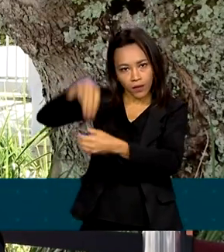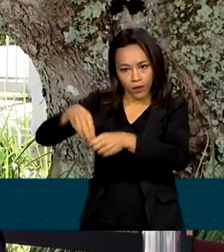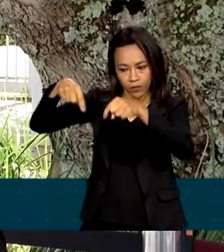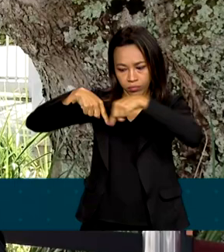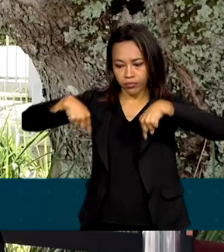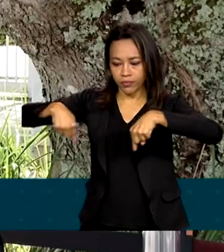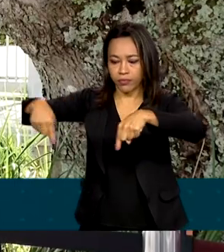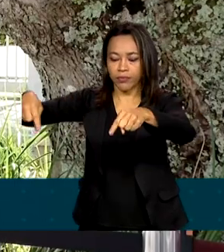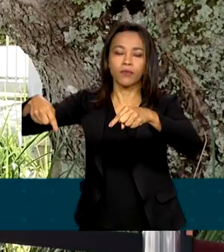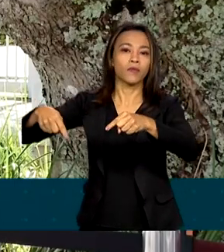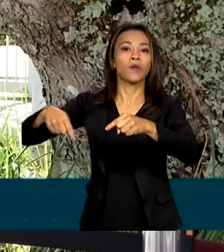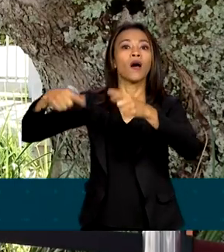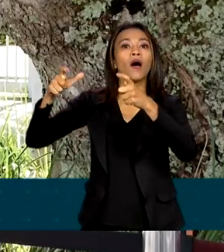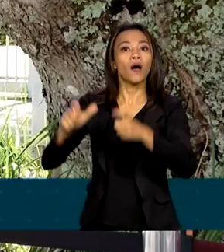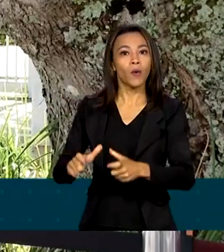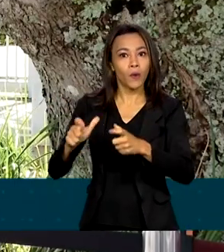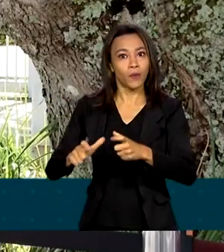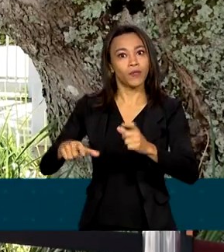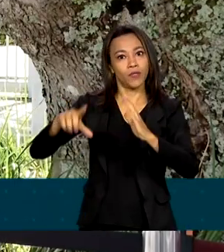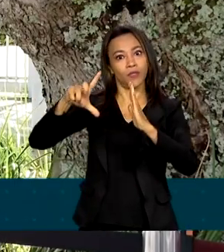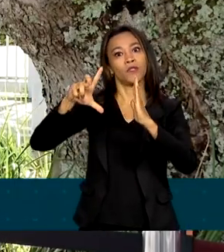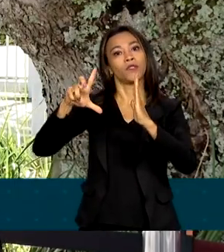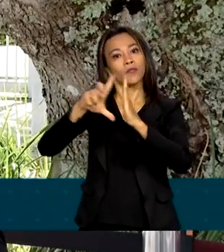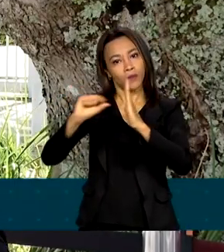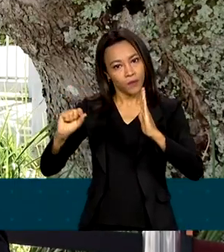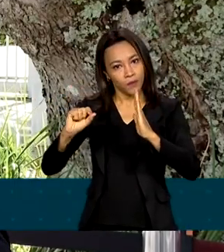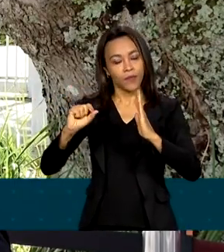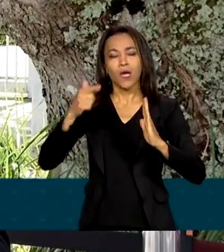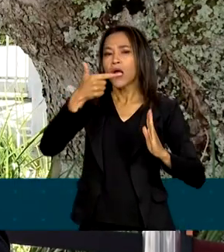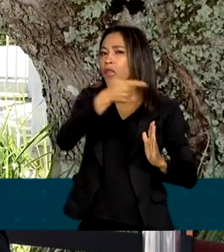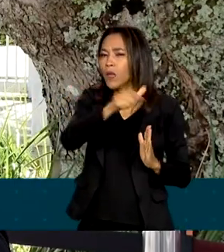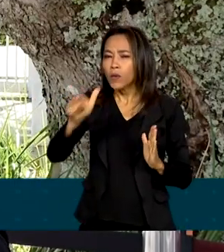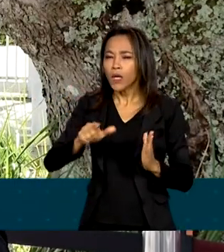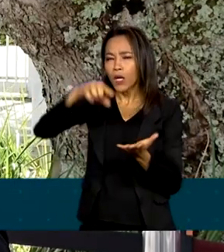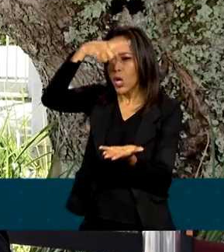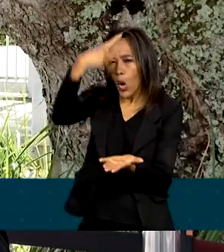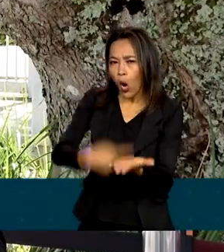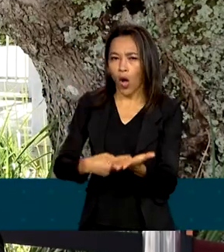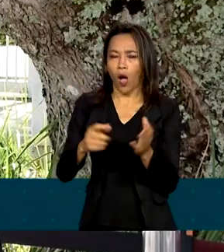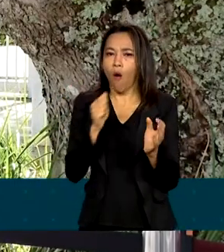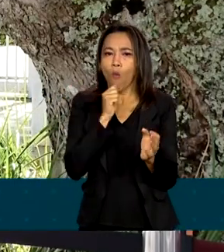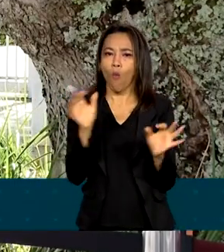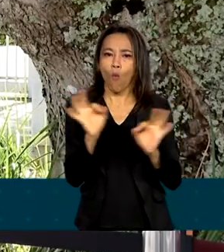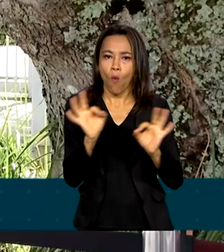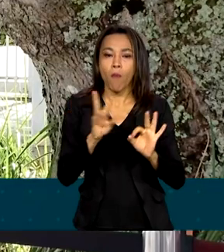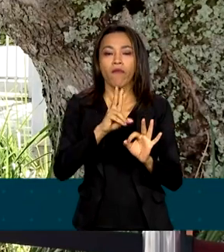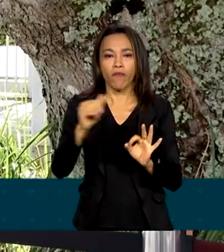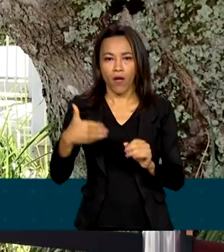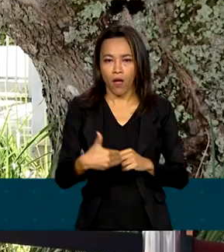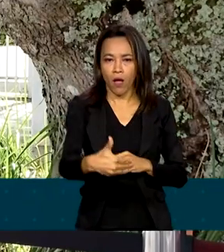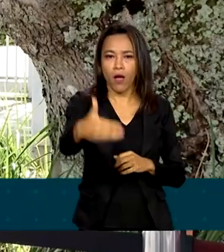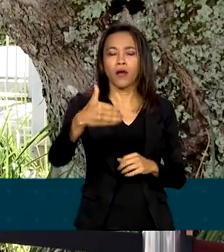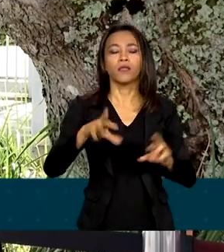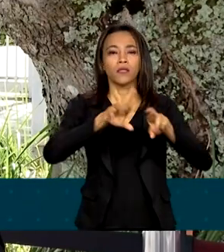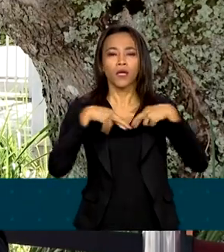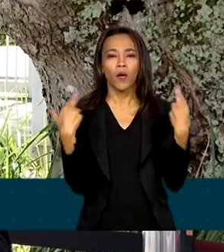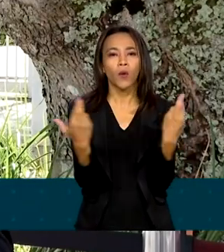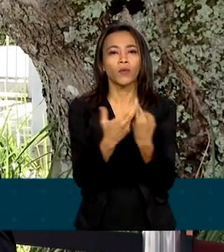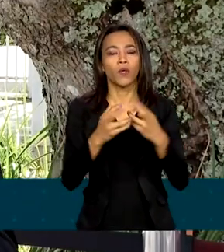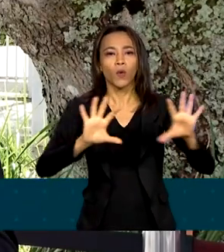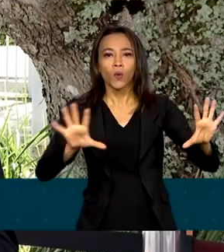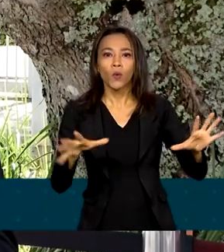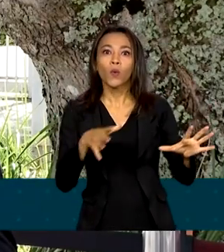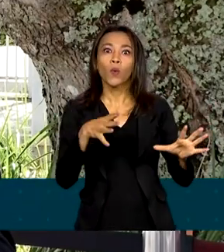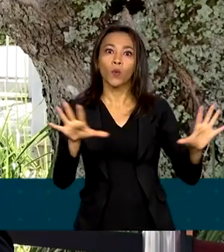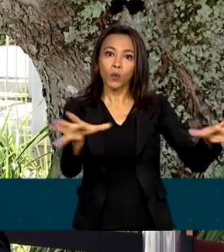ainda nesta quarta-feira. Ele não tem compromissos oficiais, mas deve se reunir com ministros de diversas áreas. E por falar